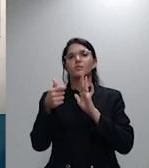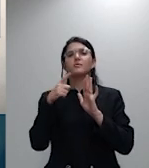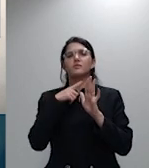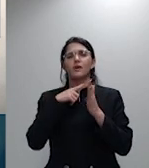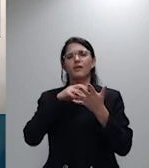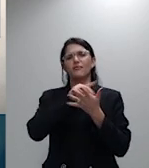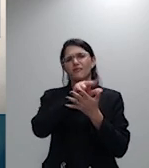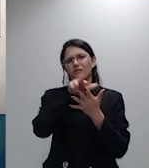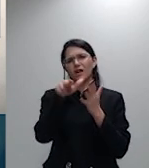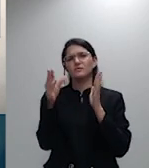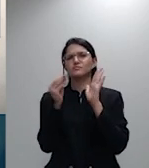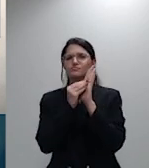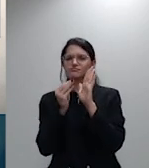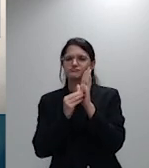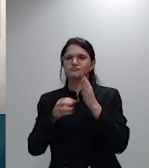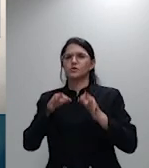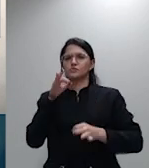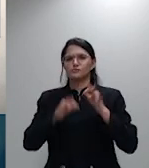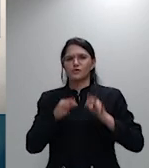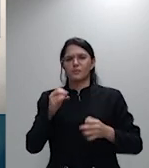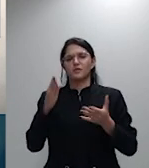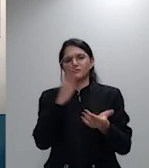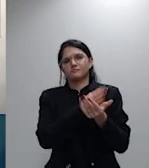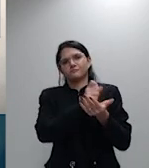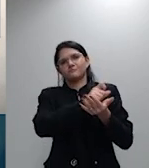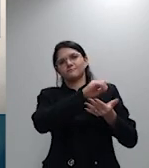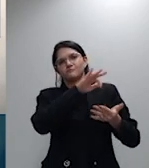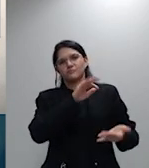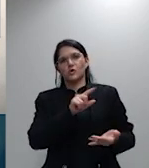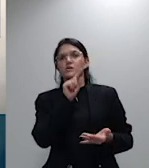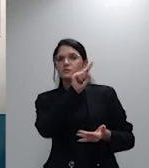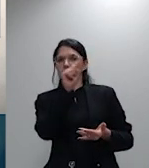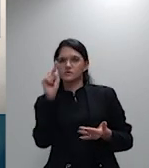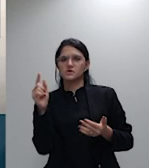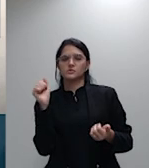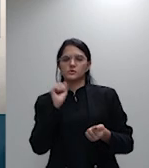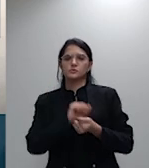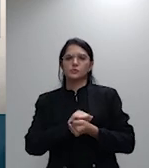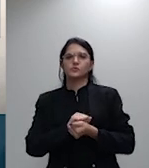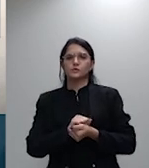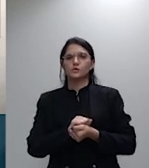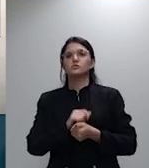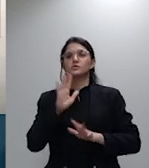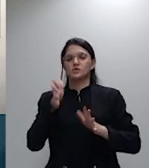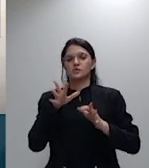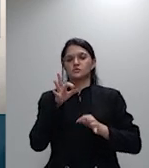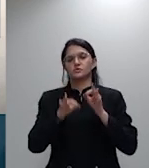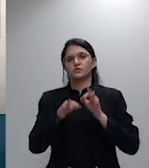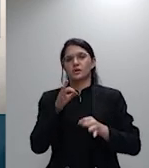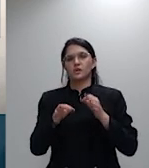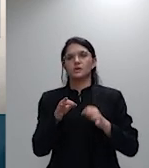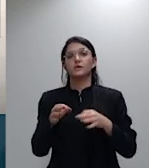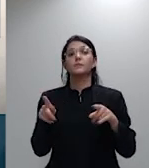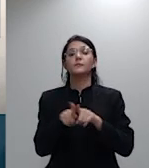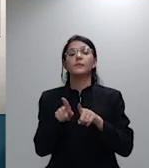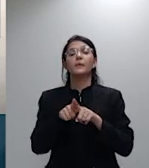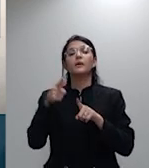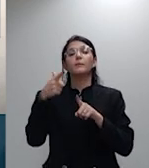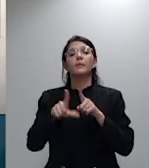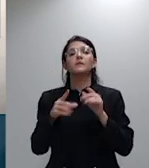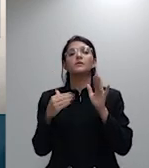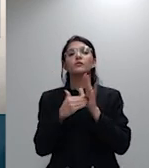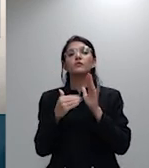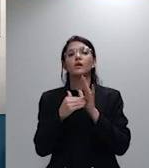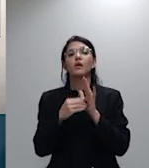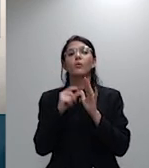colegas que estão aqui presentes e finalmente o conflito de competência é conhecido para declarar a competência do